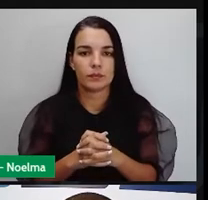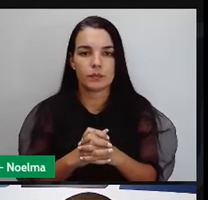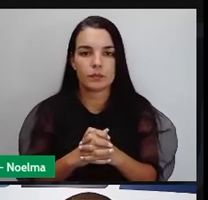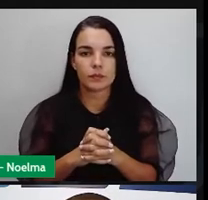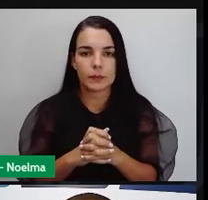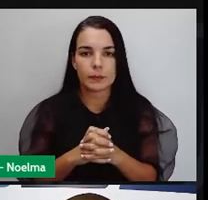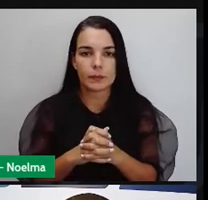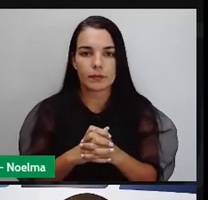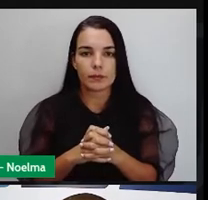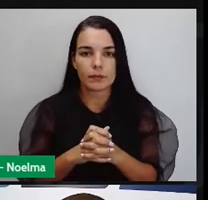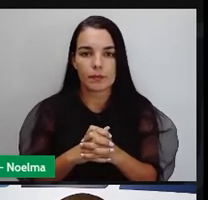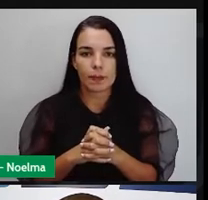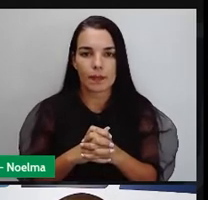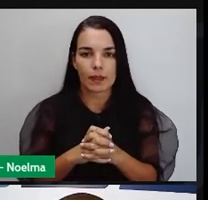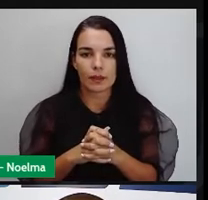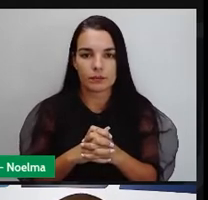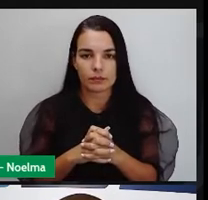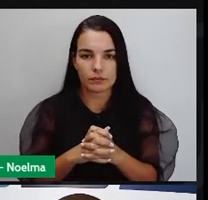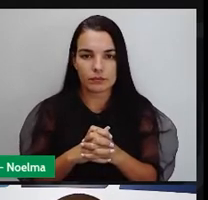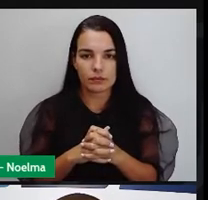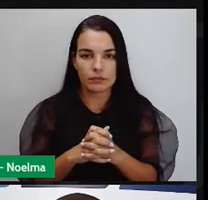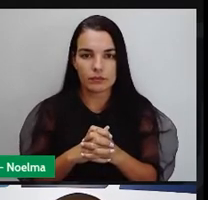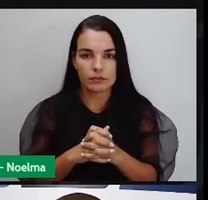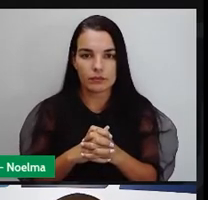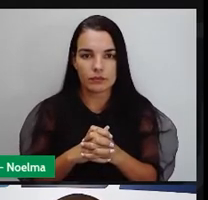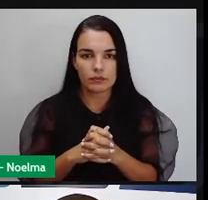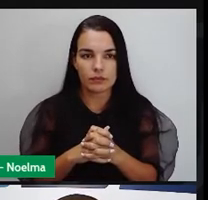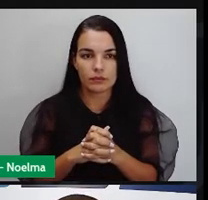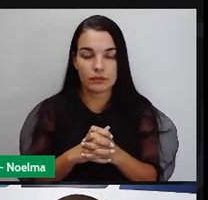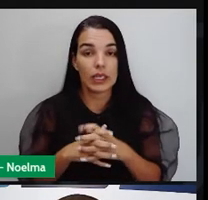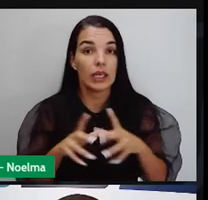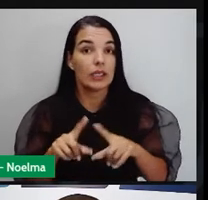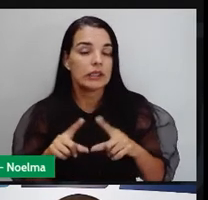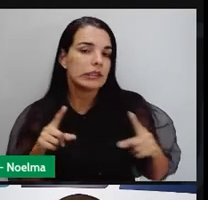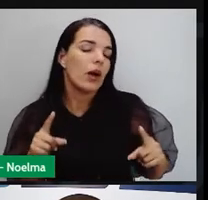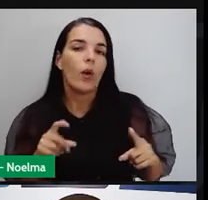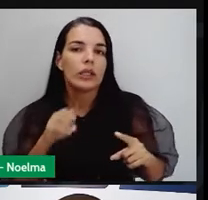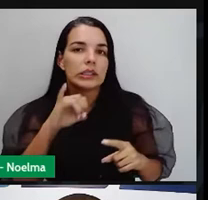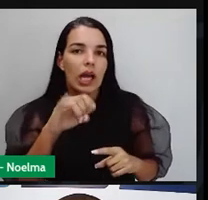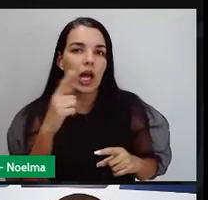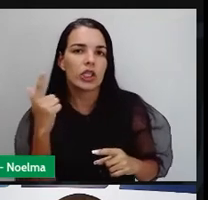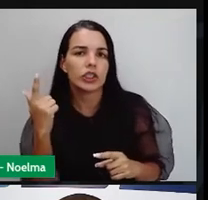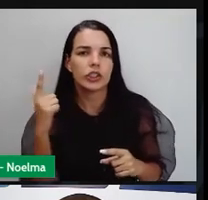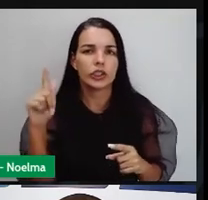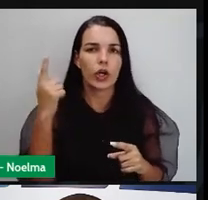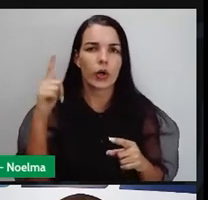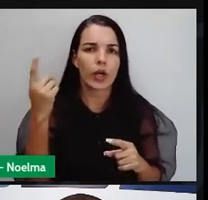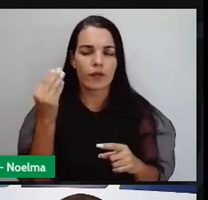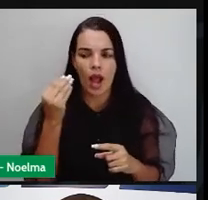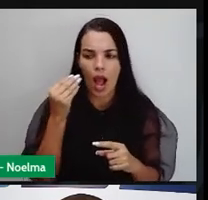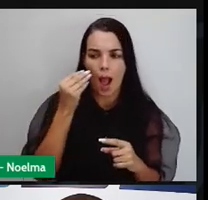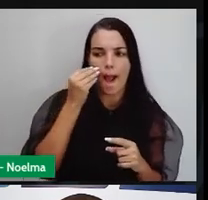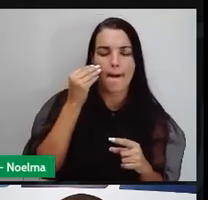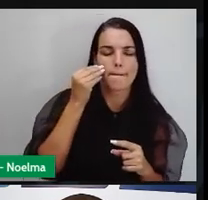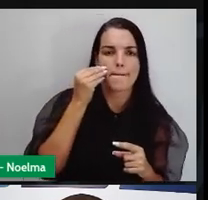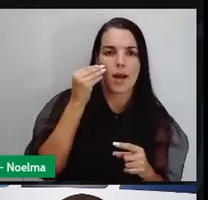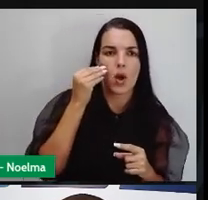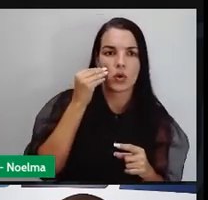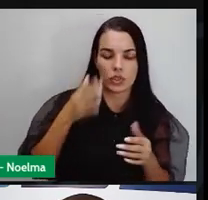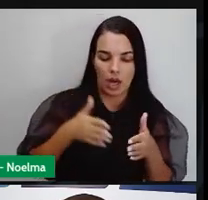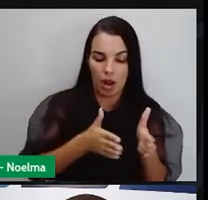E se a geografia apresenta o